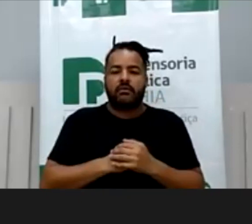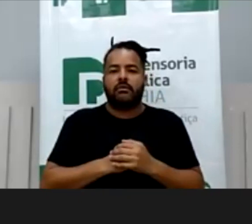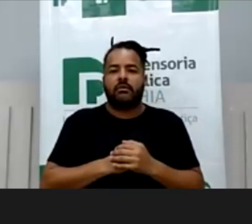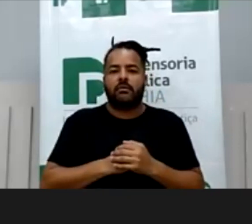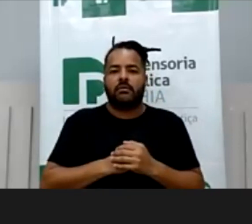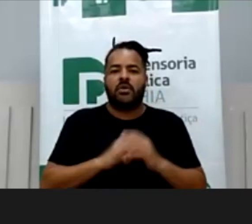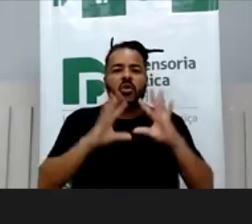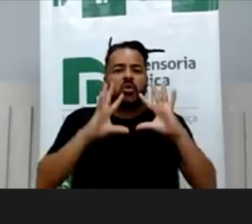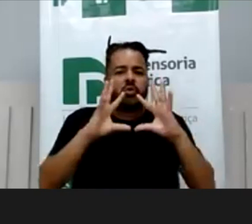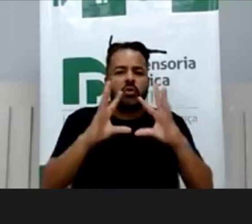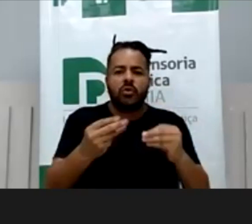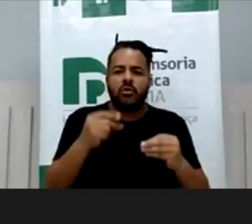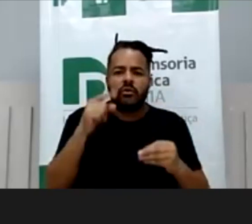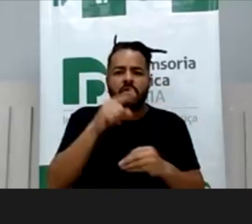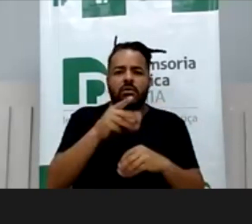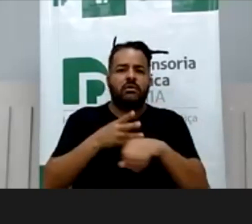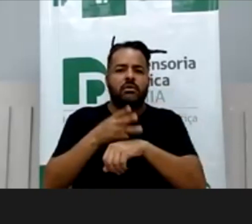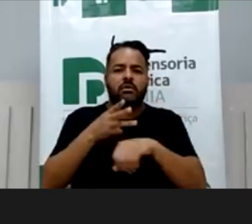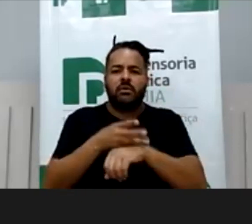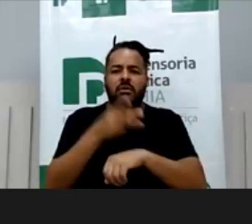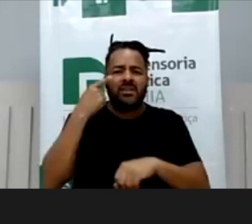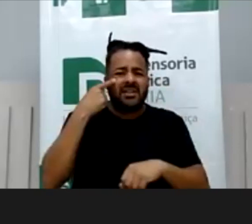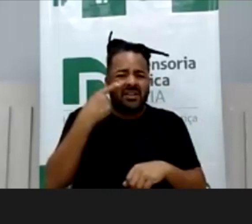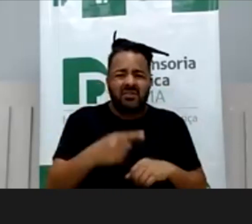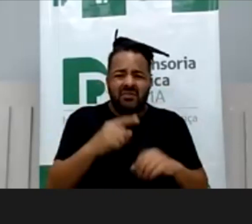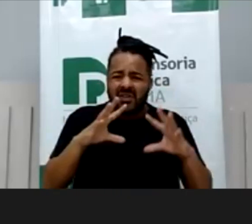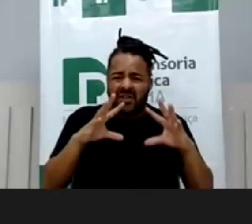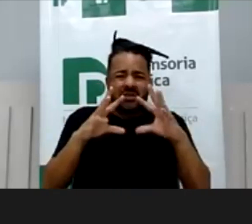tudo que você postou aí no WhatsApp, vi tudo assim,